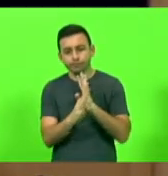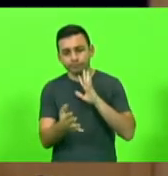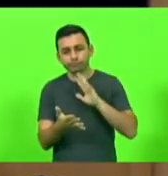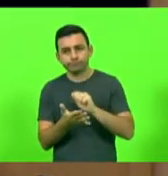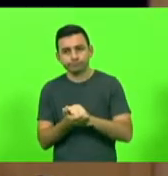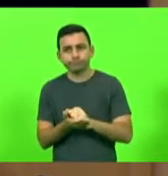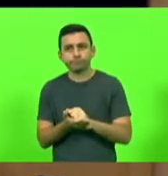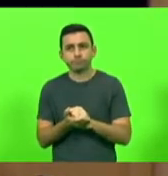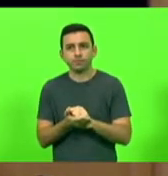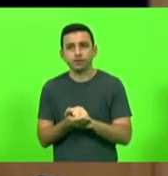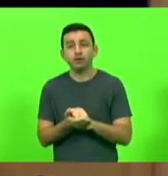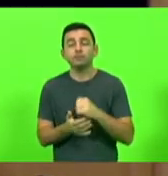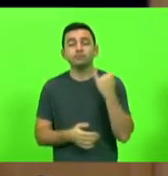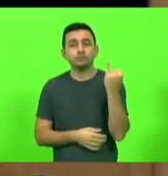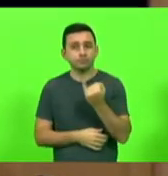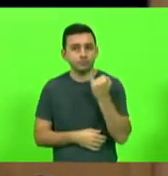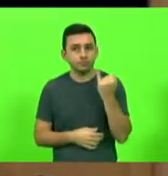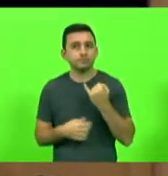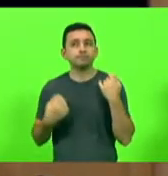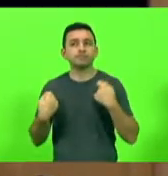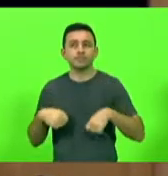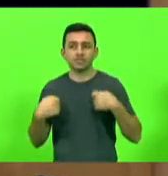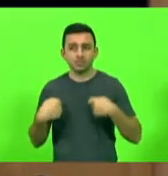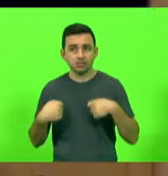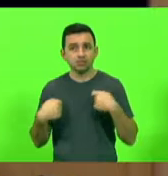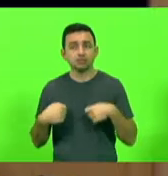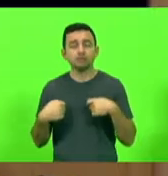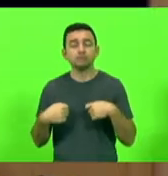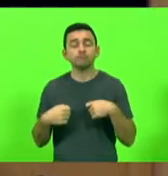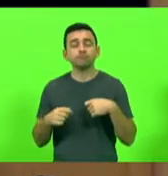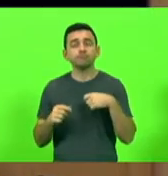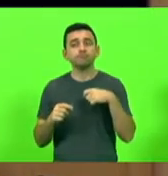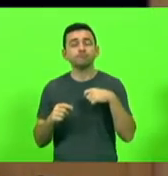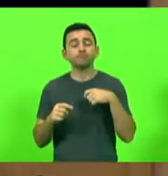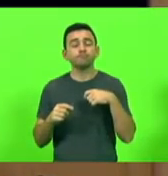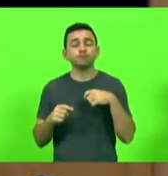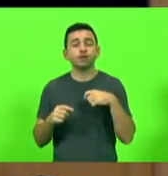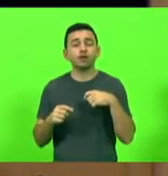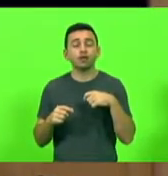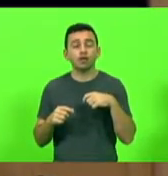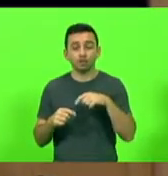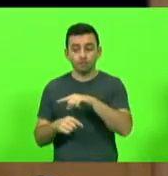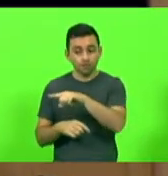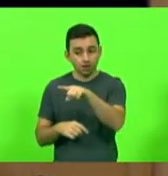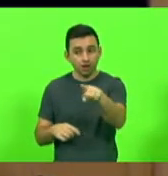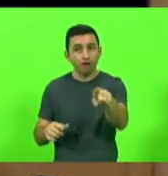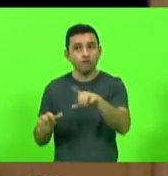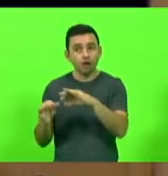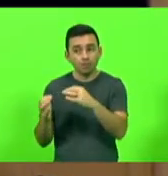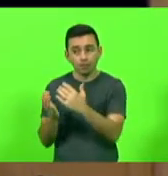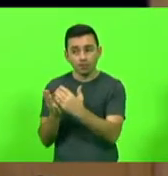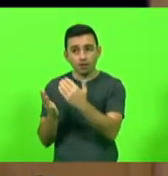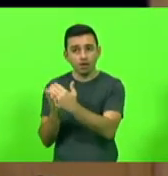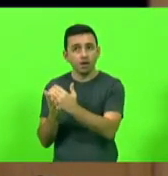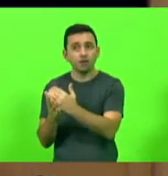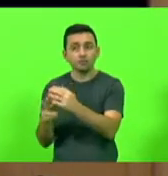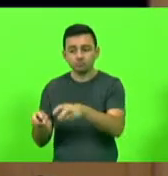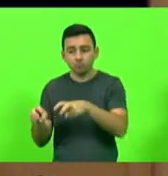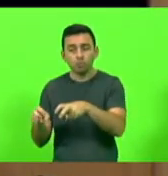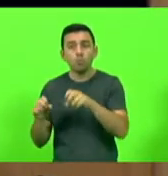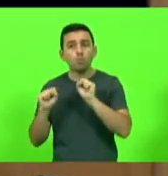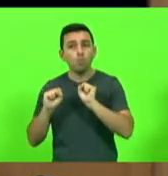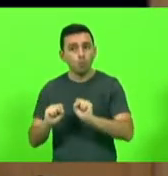que tenha essa perspectiva de que mais agricultores possam vir a